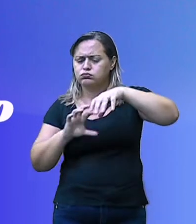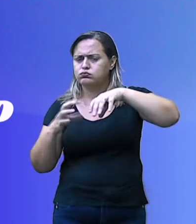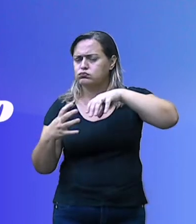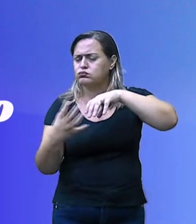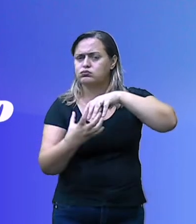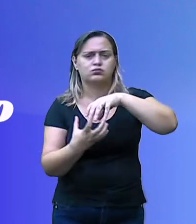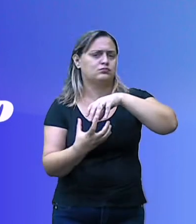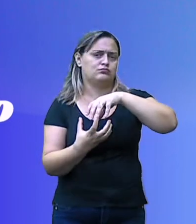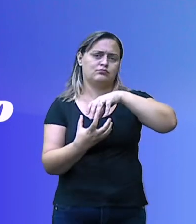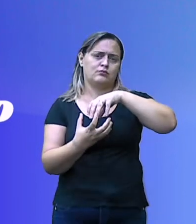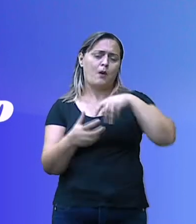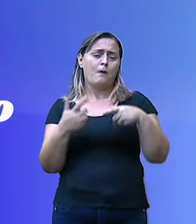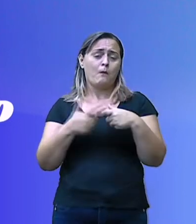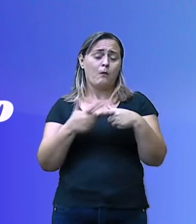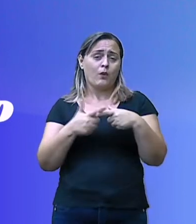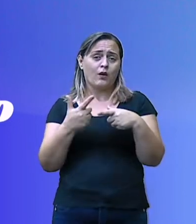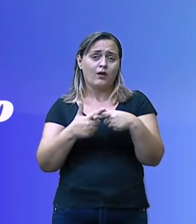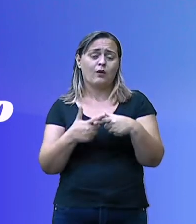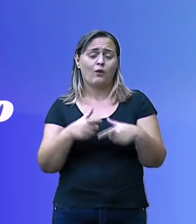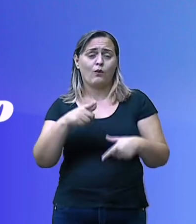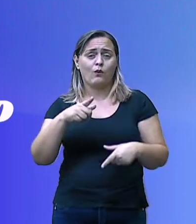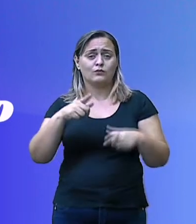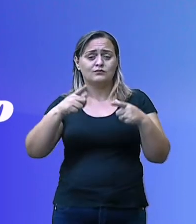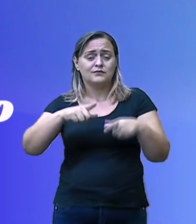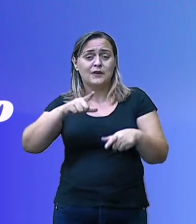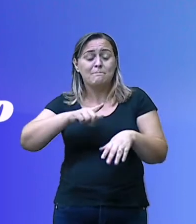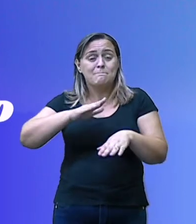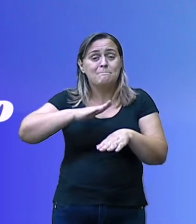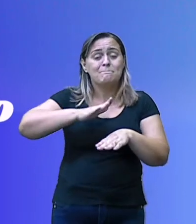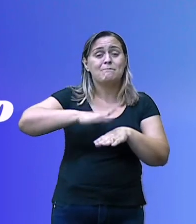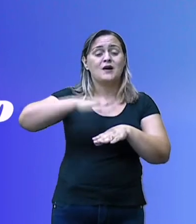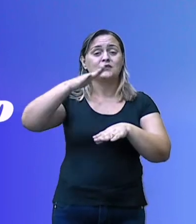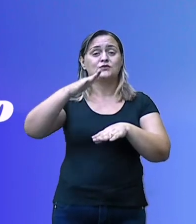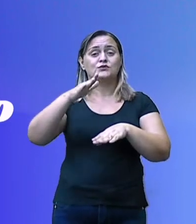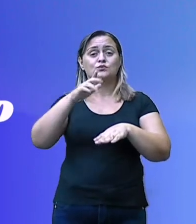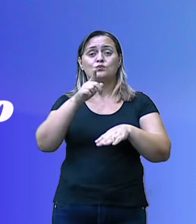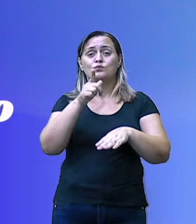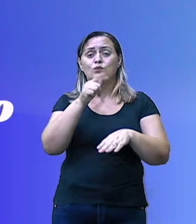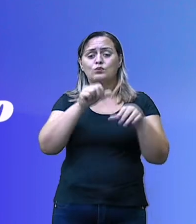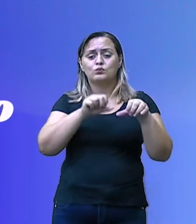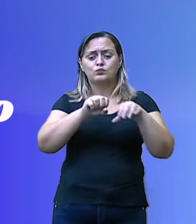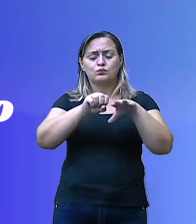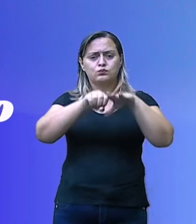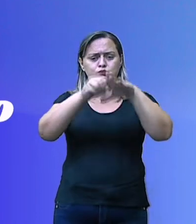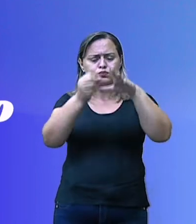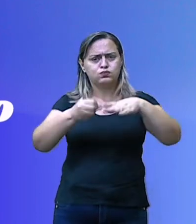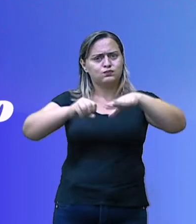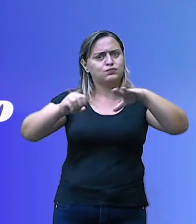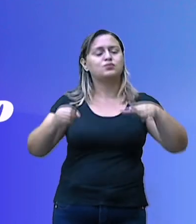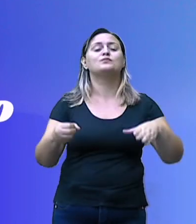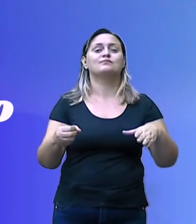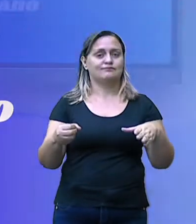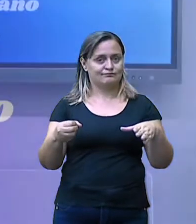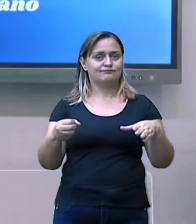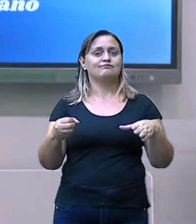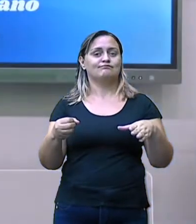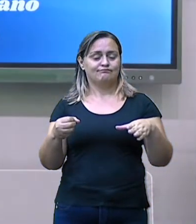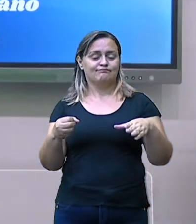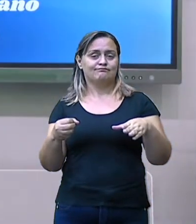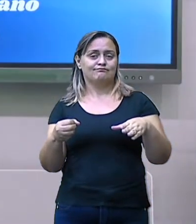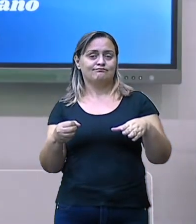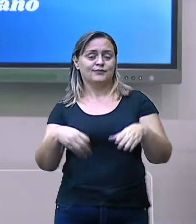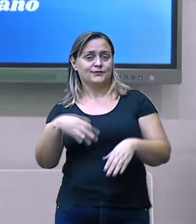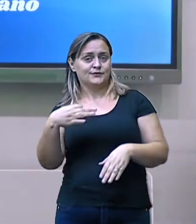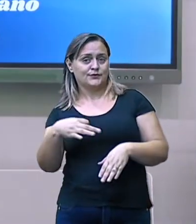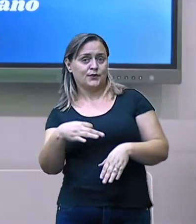formada pelo oceano Ártico. Você já deve ter ouvido alguém brincar. Nós temos